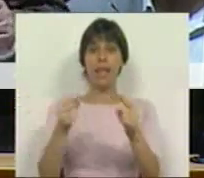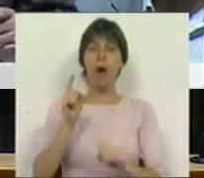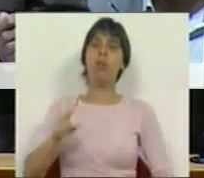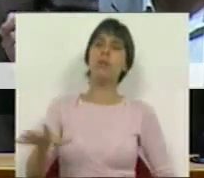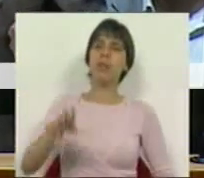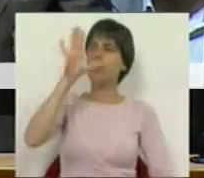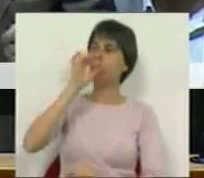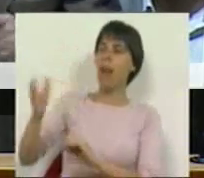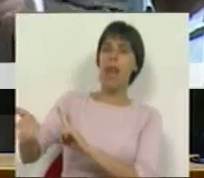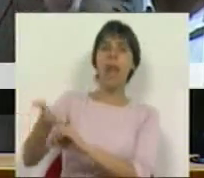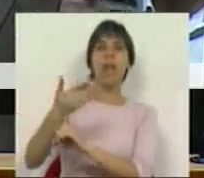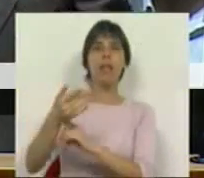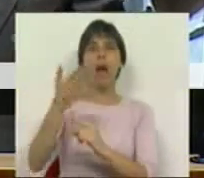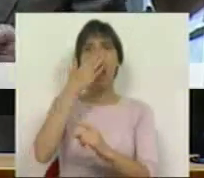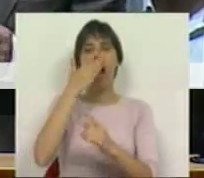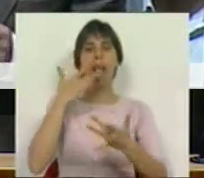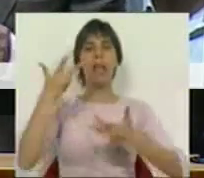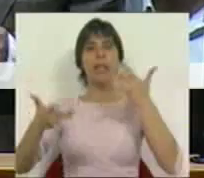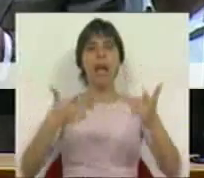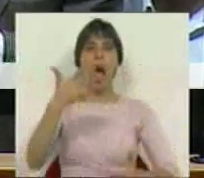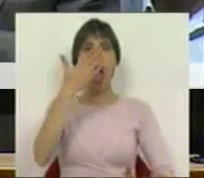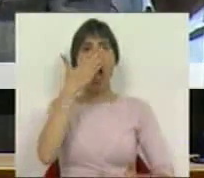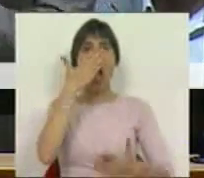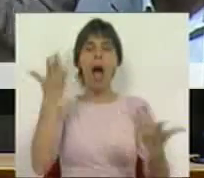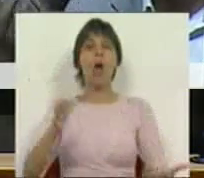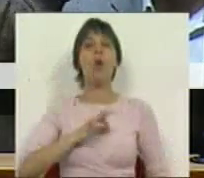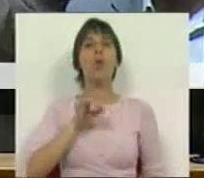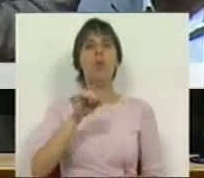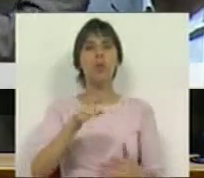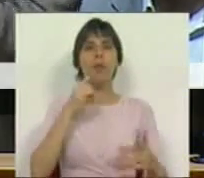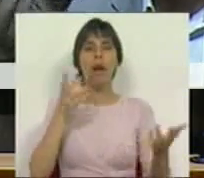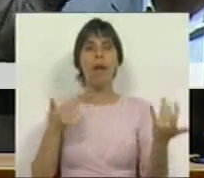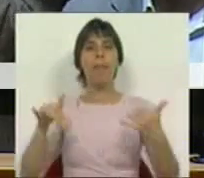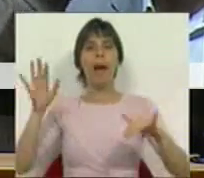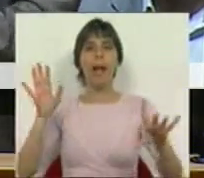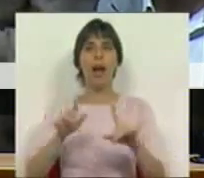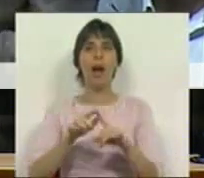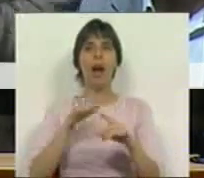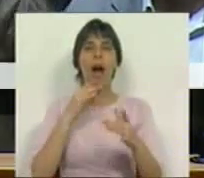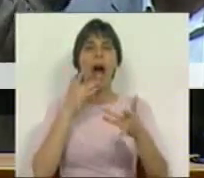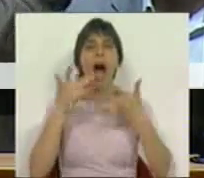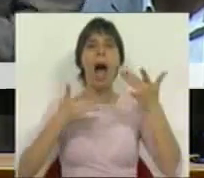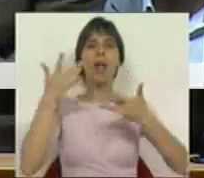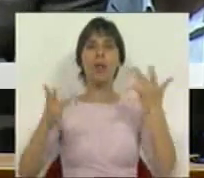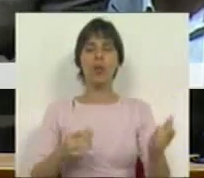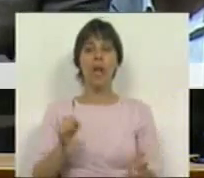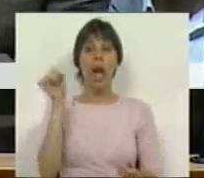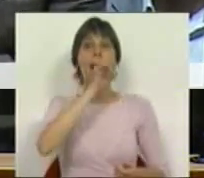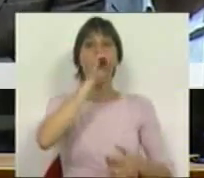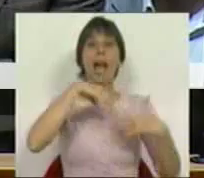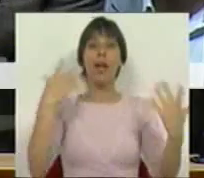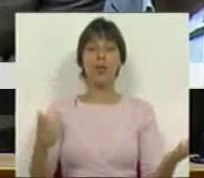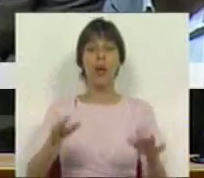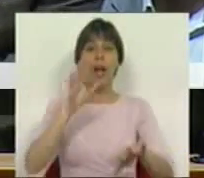Estado da Nação fosse uma representação teatral, o Sr. mexeu nas bailarinas, mexeu nos atores, mexeu nos cantores,